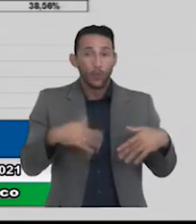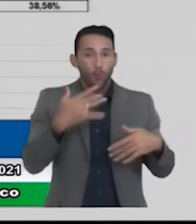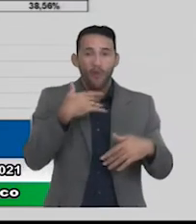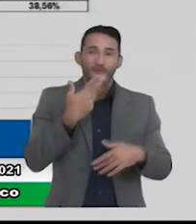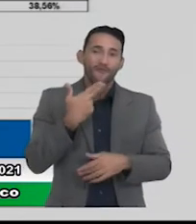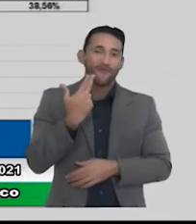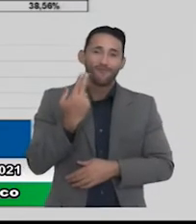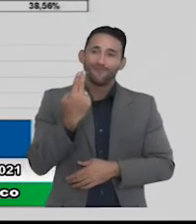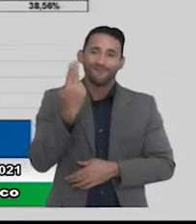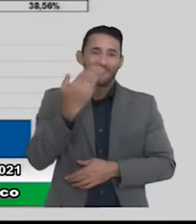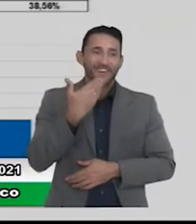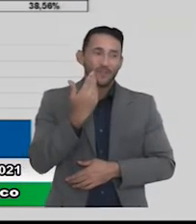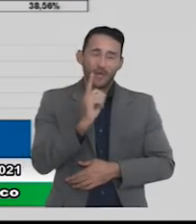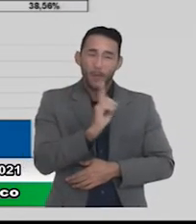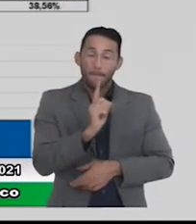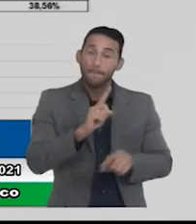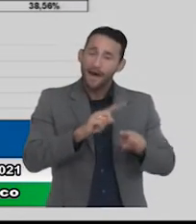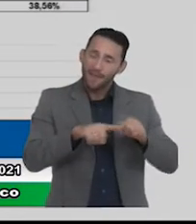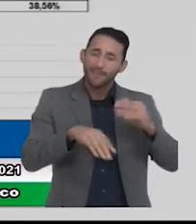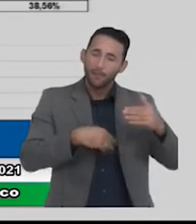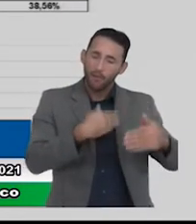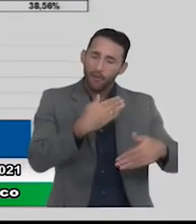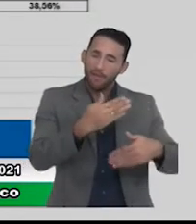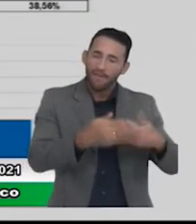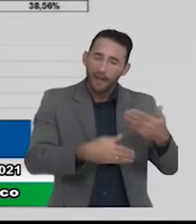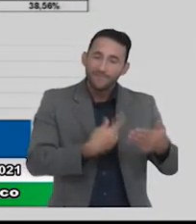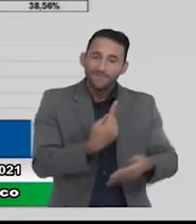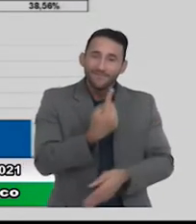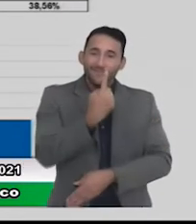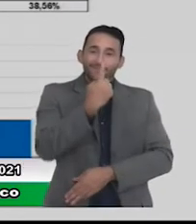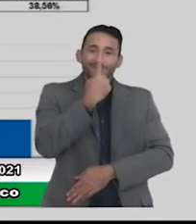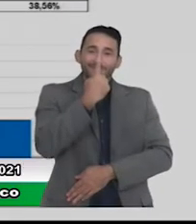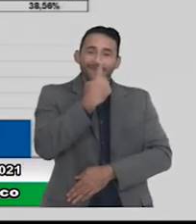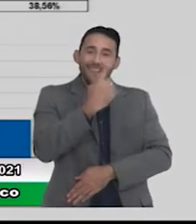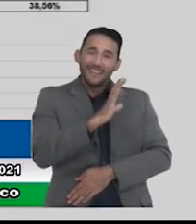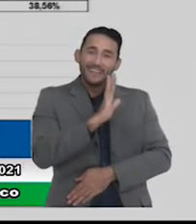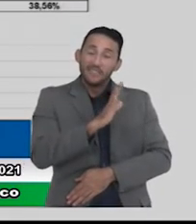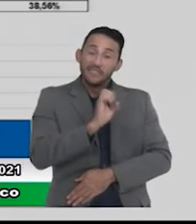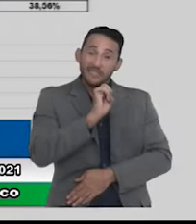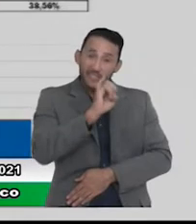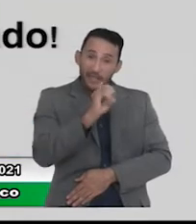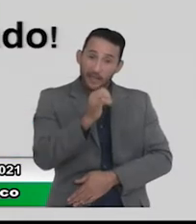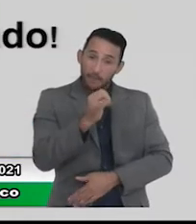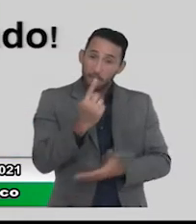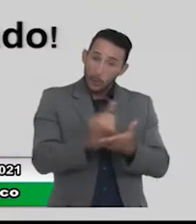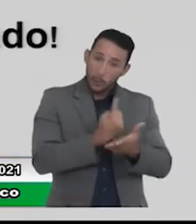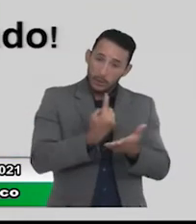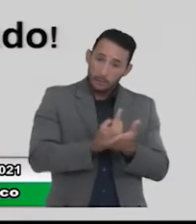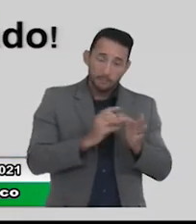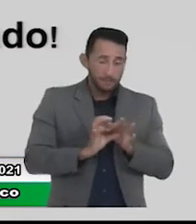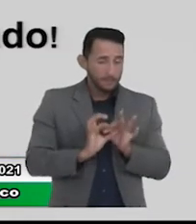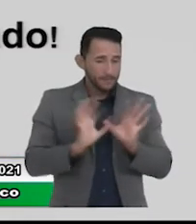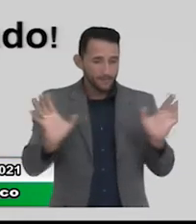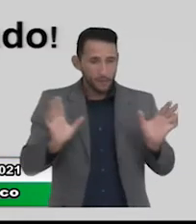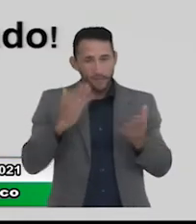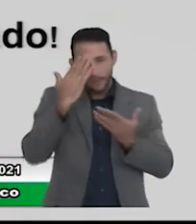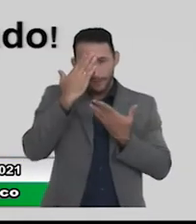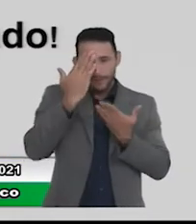mas vocês vão se familiarizando e a gente também está aberto para as considerações muito obrigada